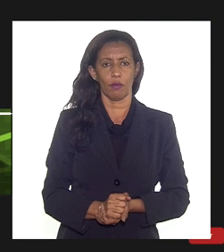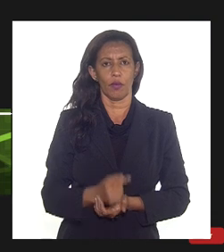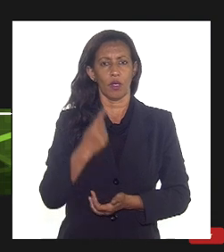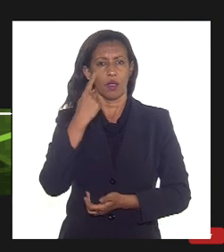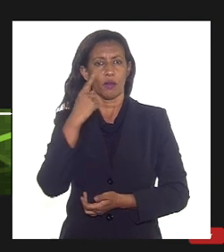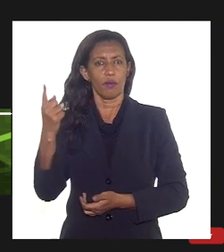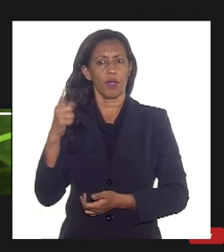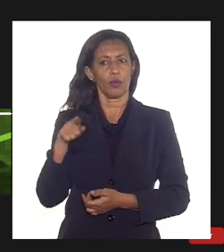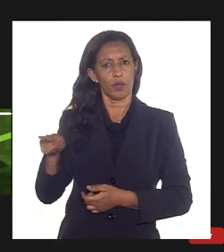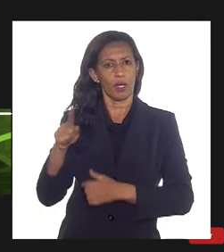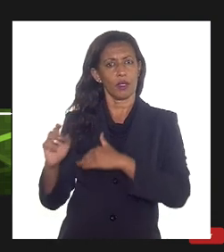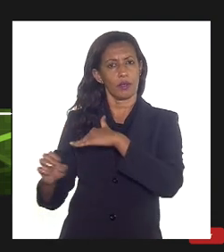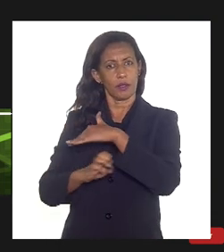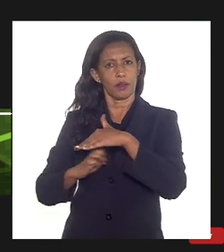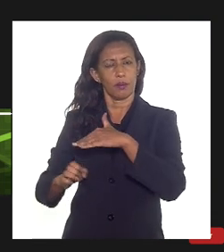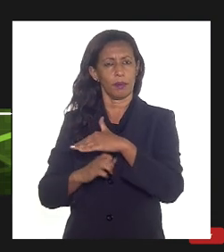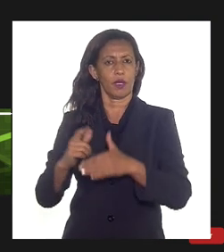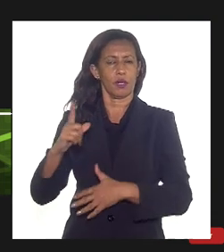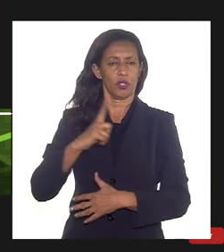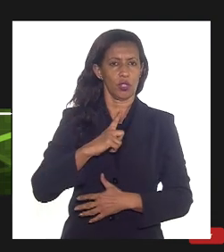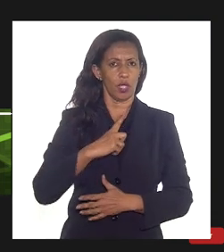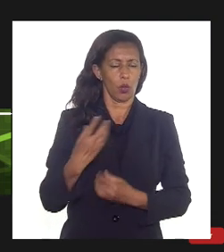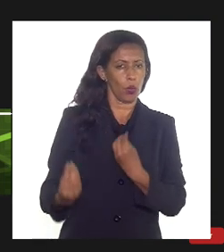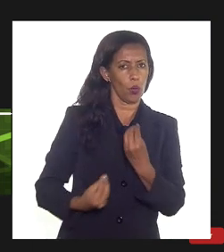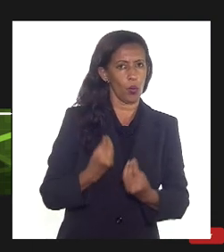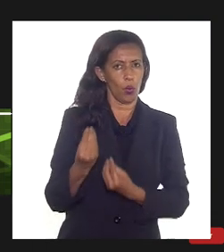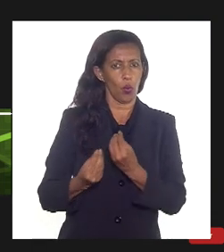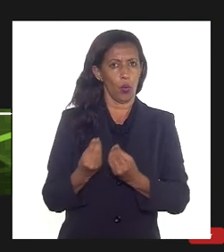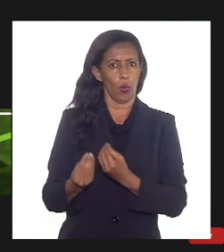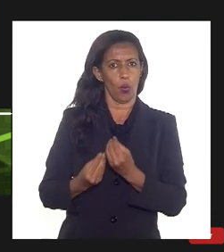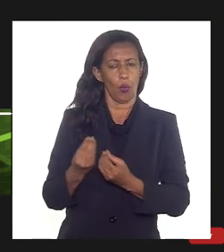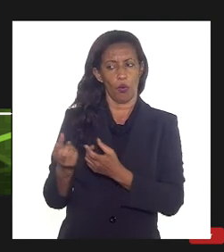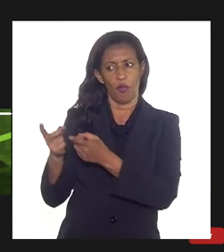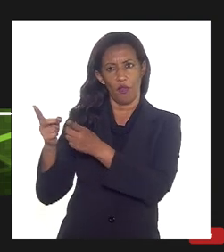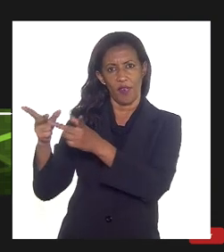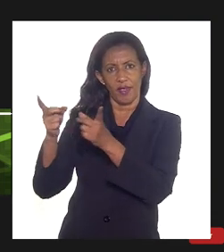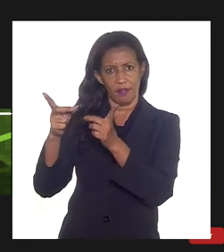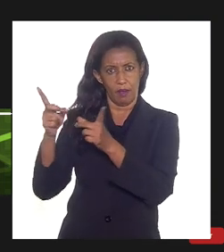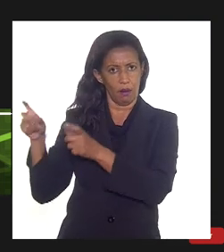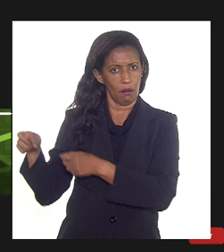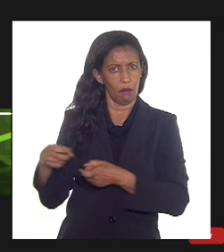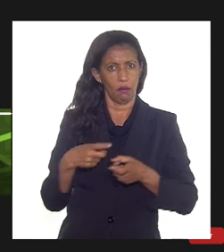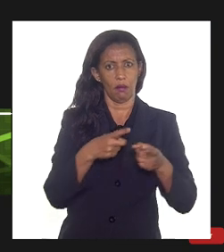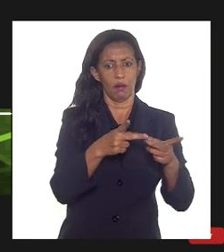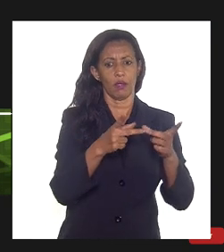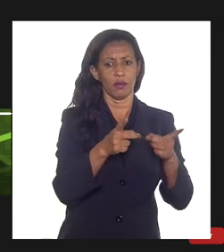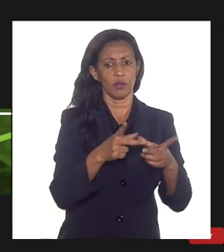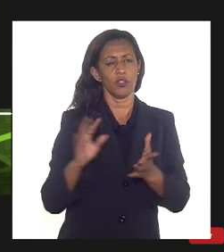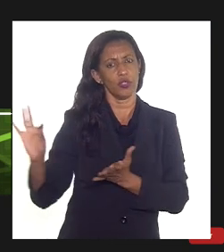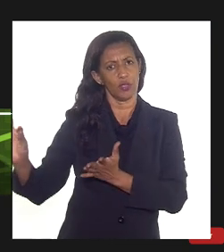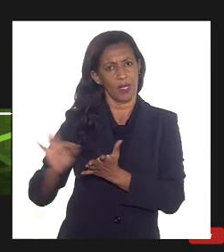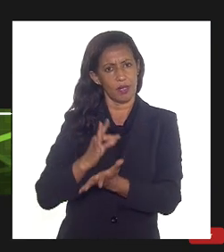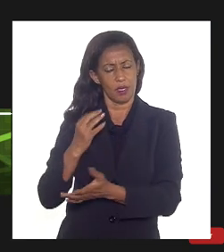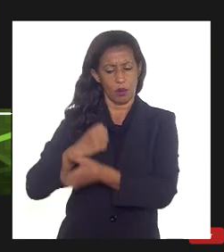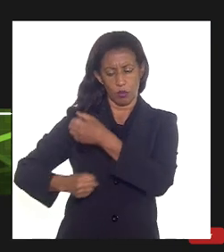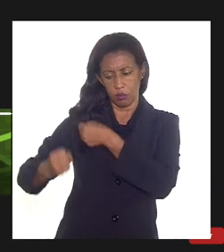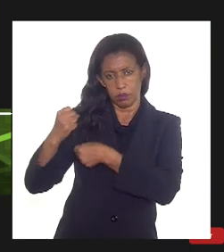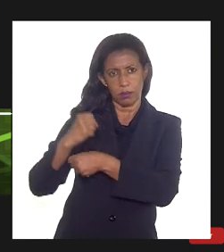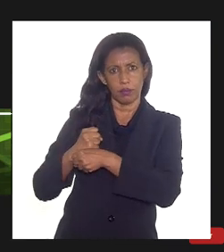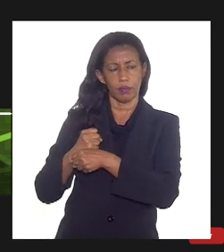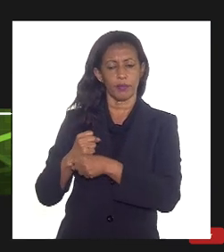quando tiverem condições de fazê-lo vender diretamente ao mercado já assinamos no ano passado